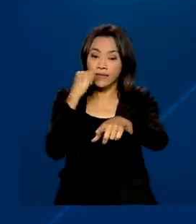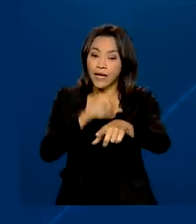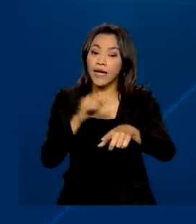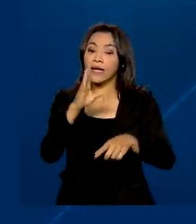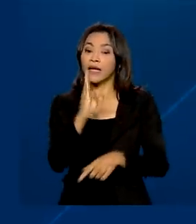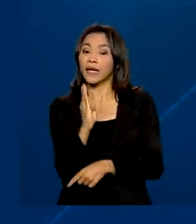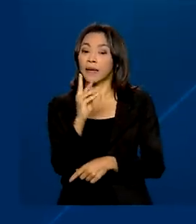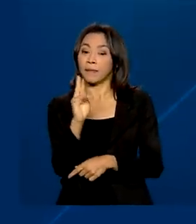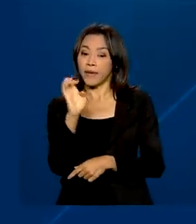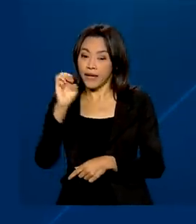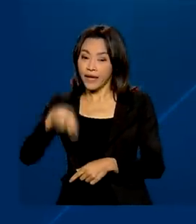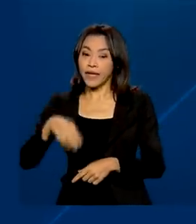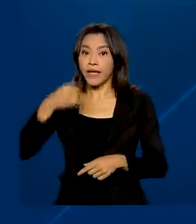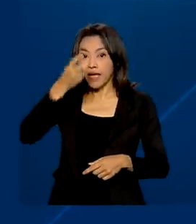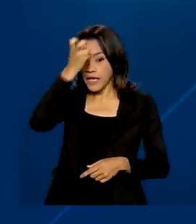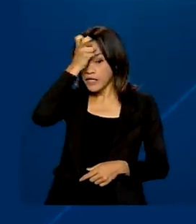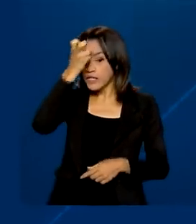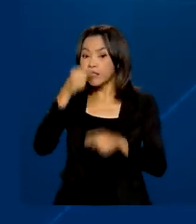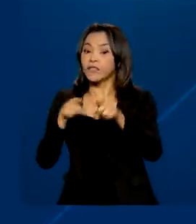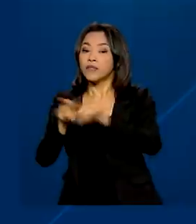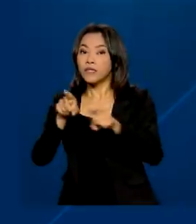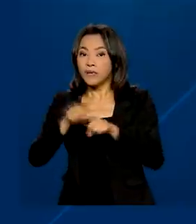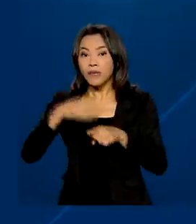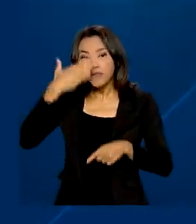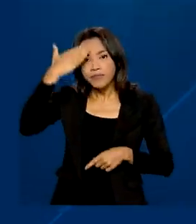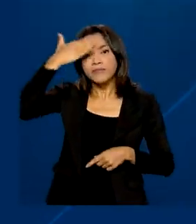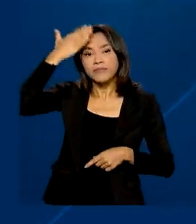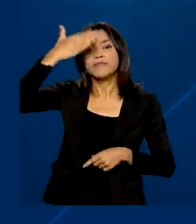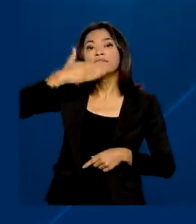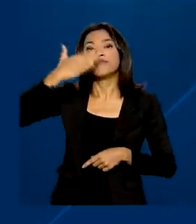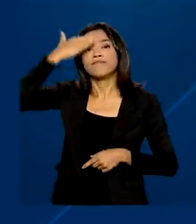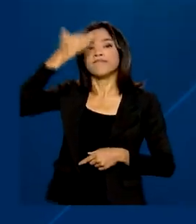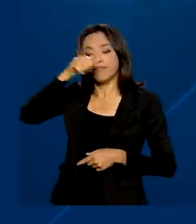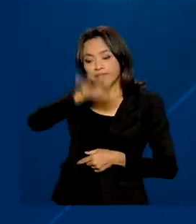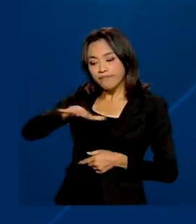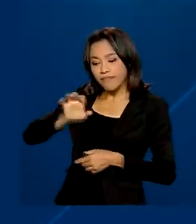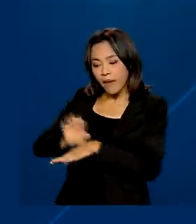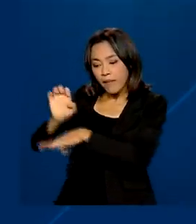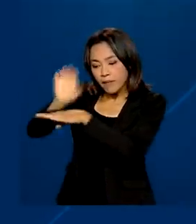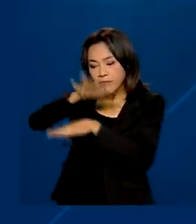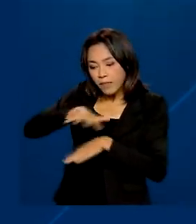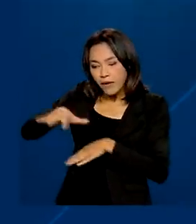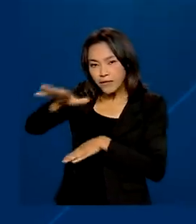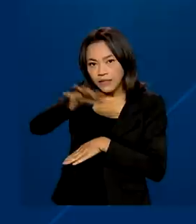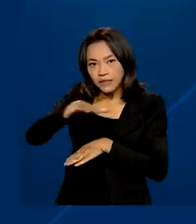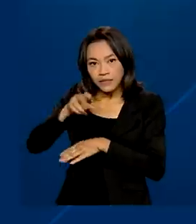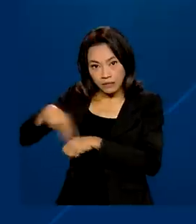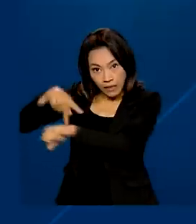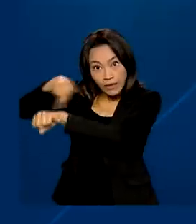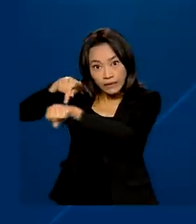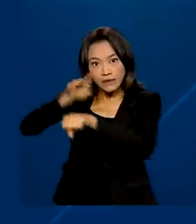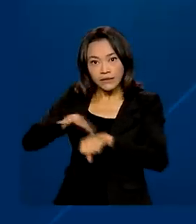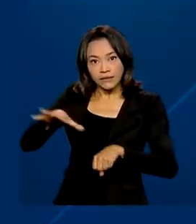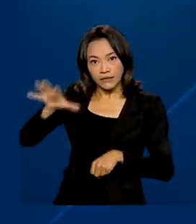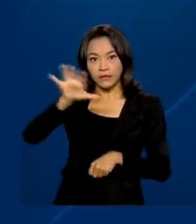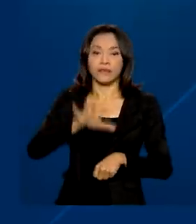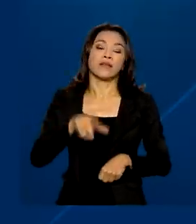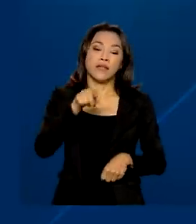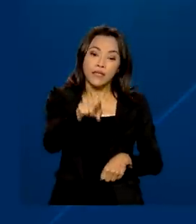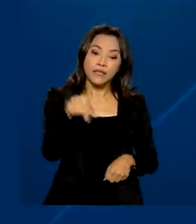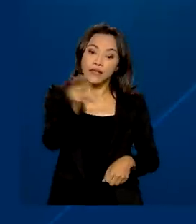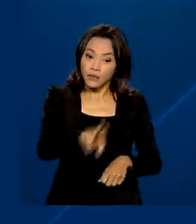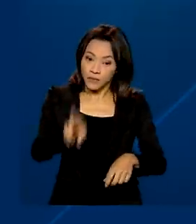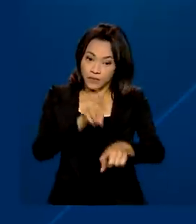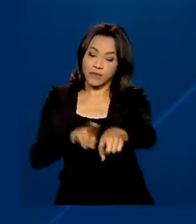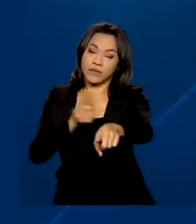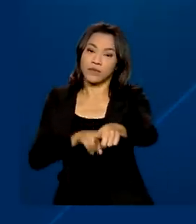Bahrein, Egito e Emirados Árabes. Este é o sétimo medicamento autorizado no Brasil para o tratamento